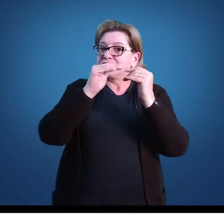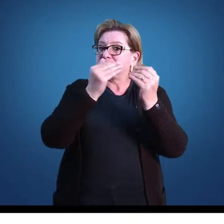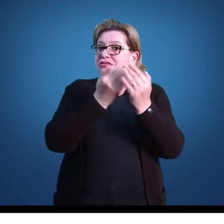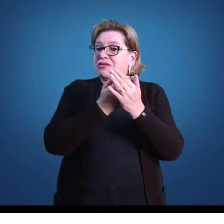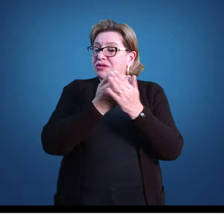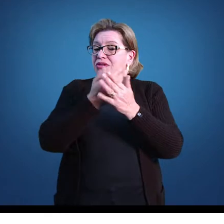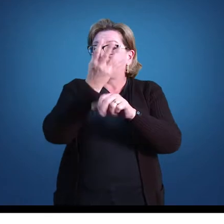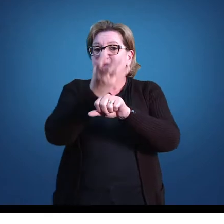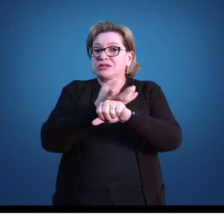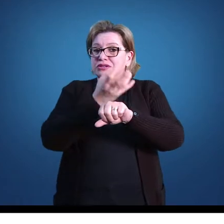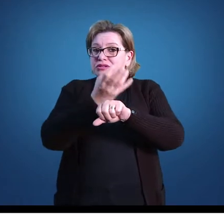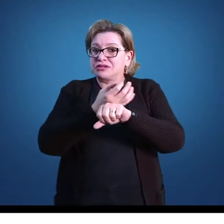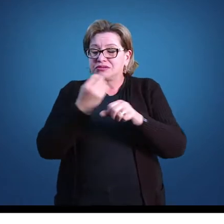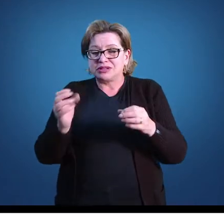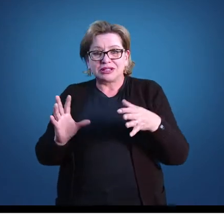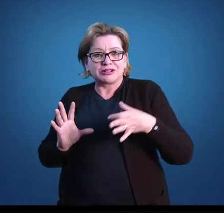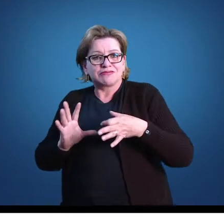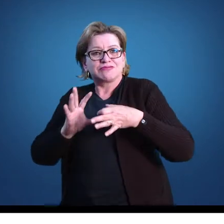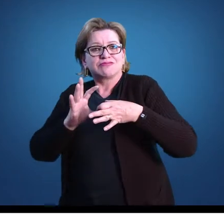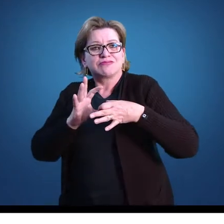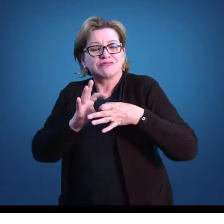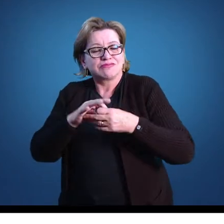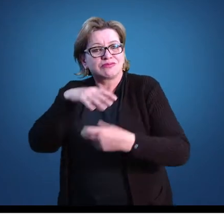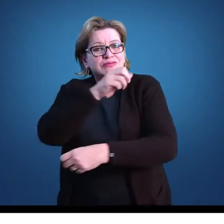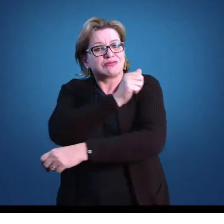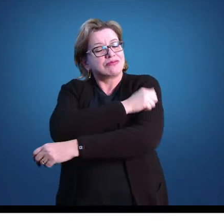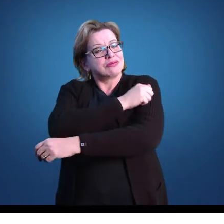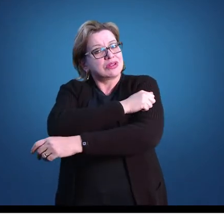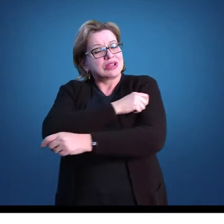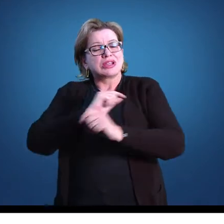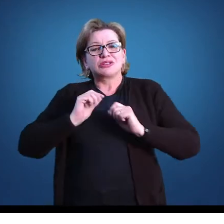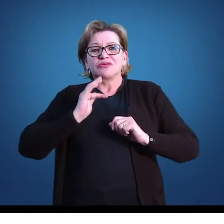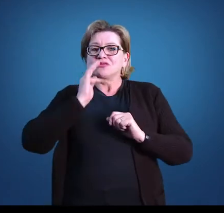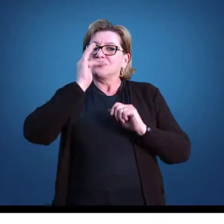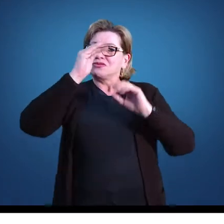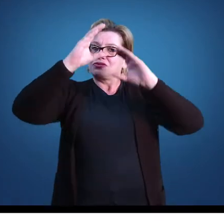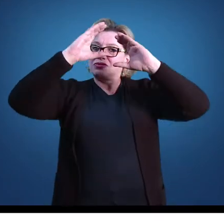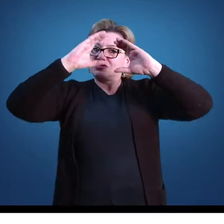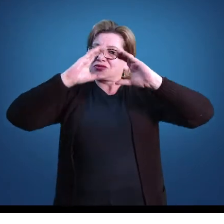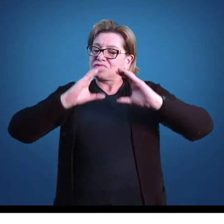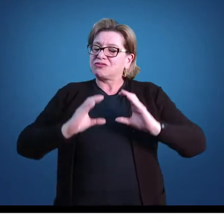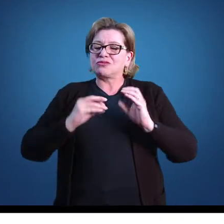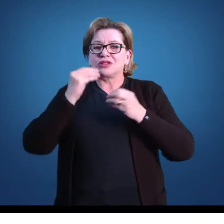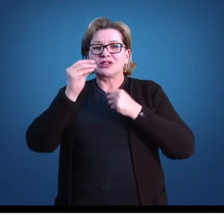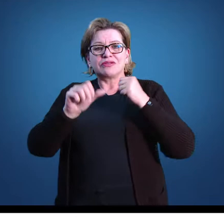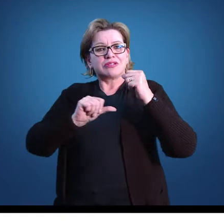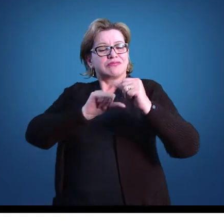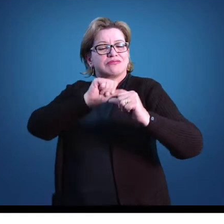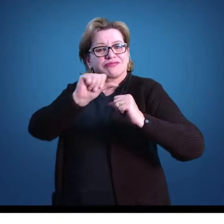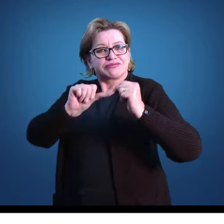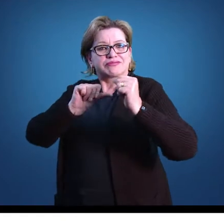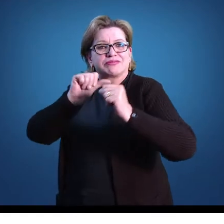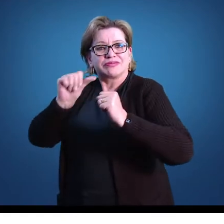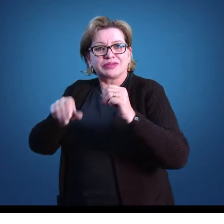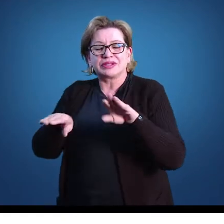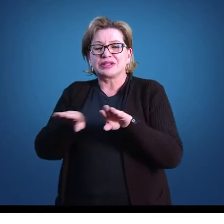introduz, integra o aluno, formando o cidadão que vai produzi-lo, reproduzi-lo e transformá-lo, instrumentalizando-o para